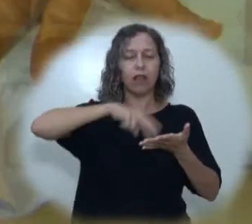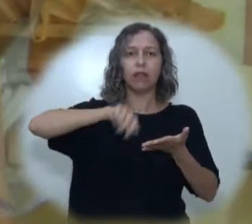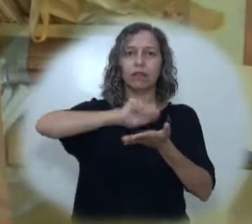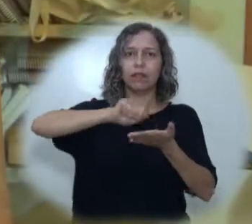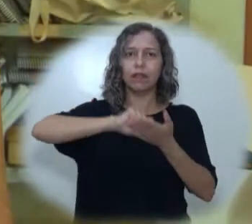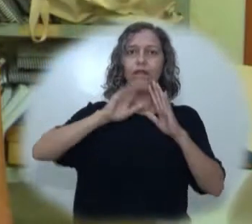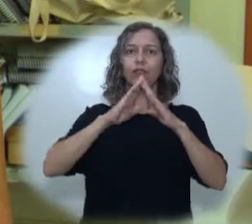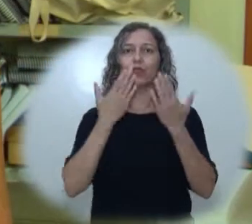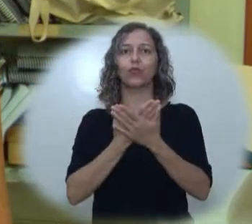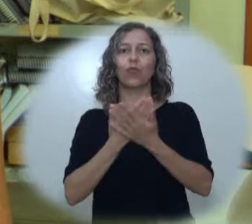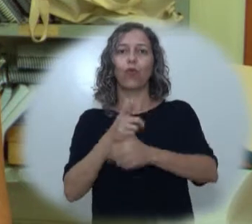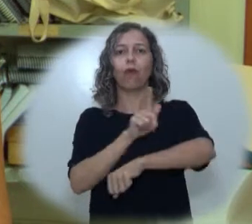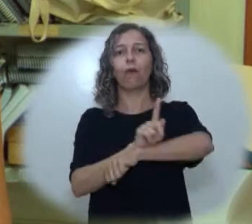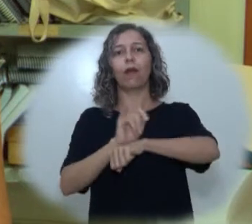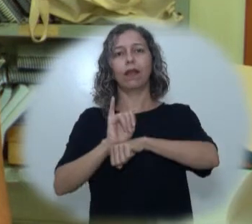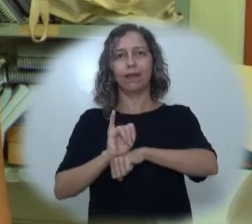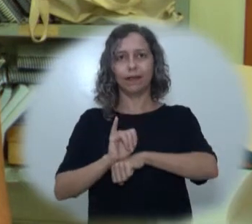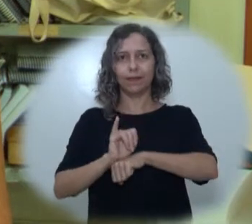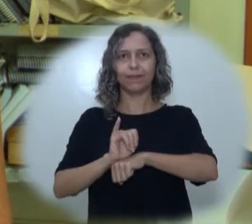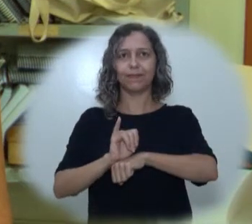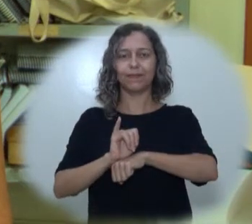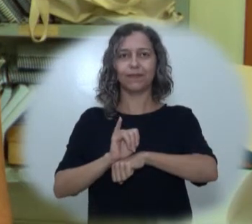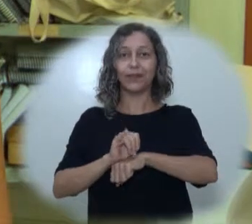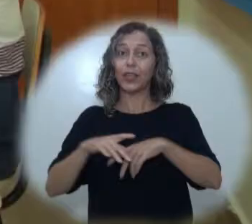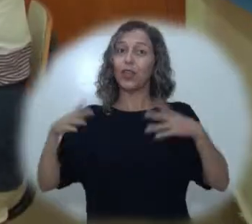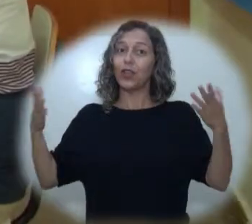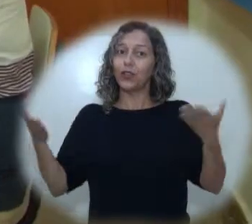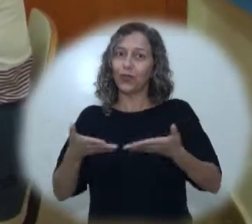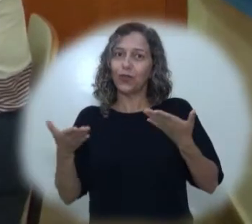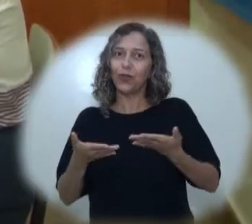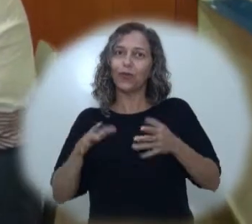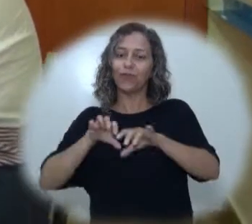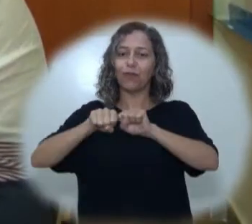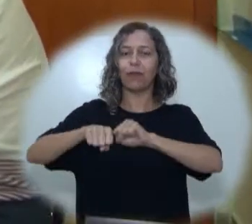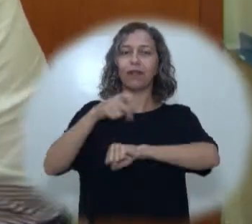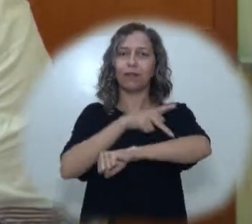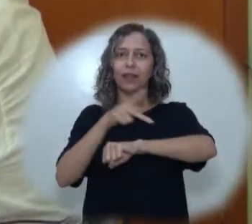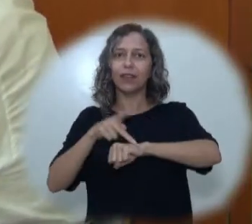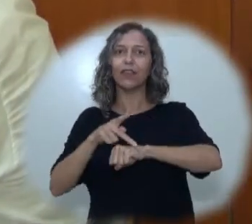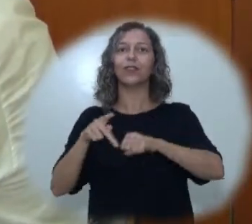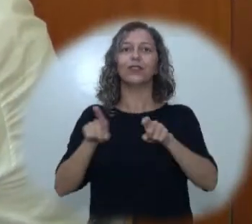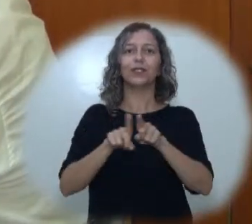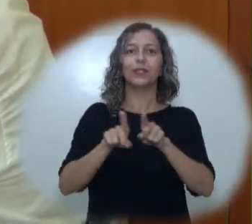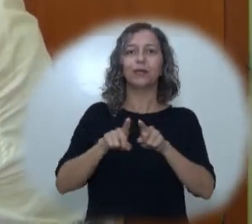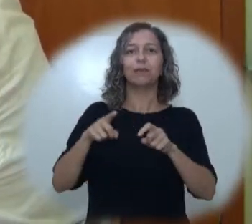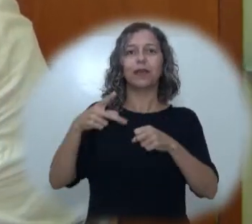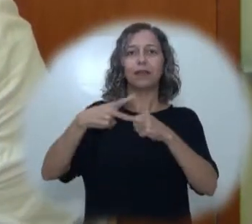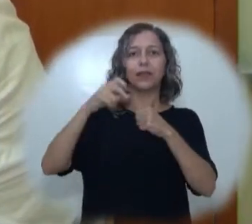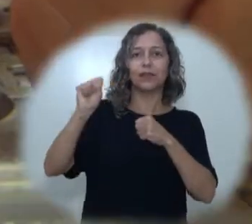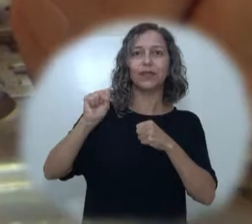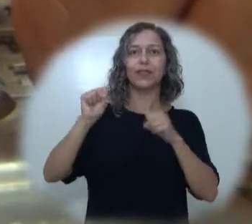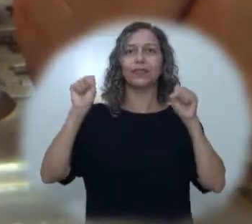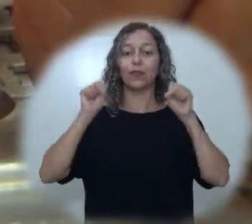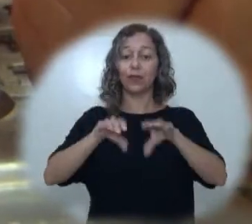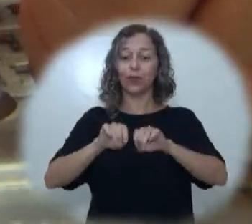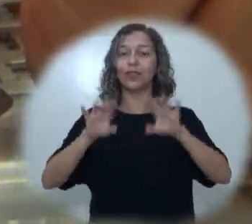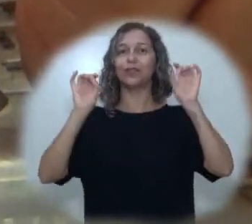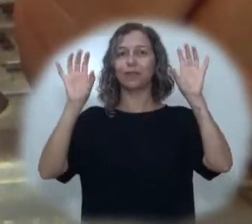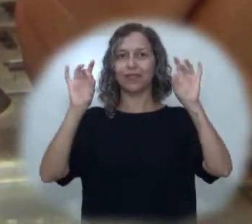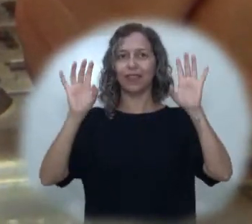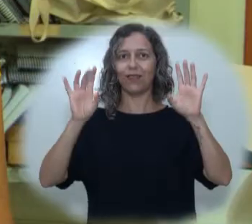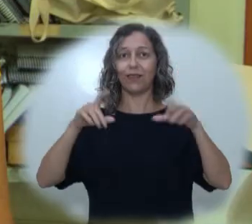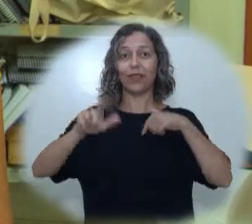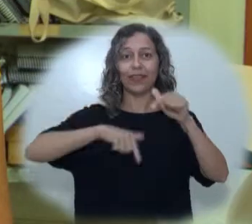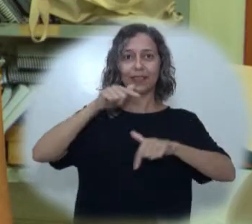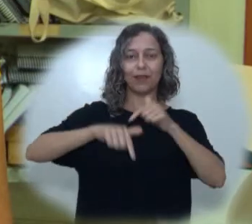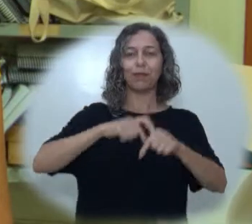escrever na escola Alquerlina Torres, em Guaraí. E hoje eu sou pedagoga e sou especialista em educação especial.